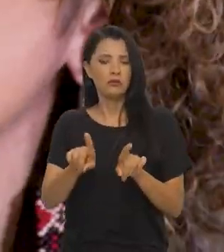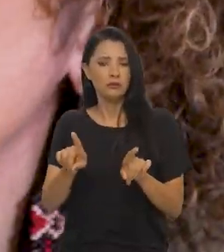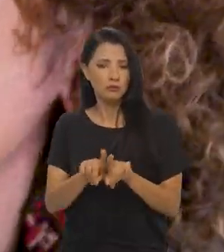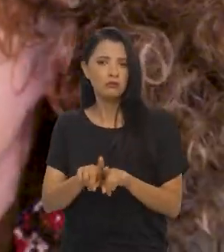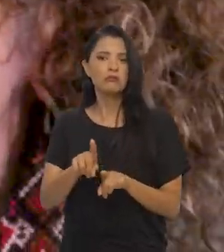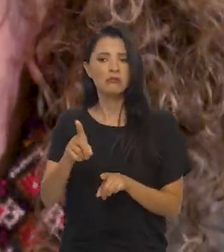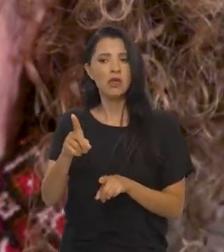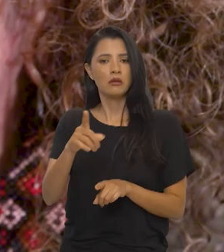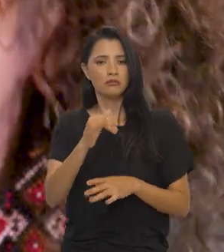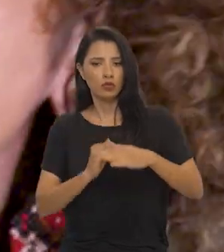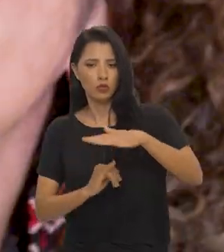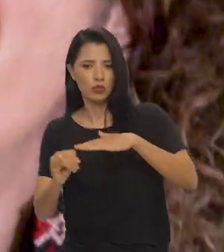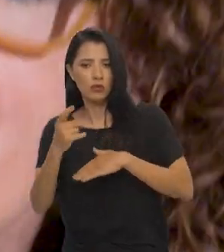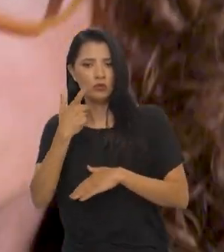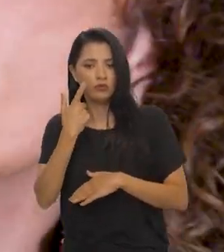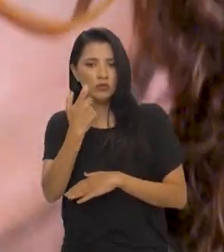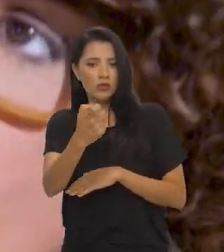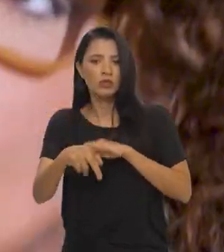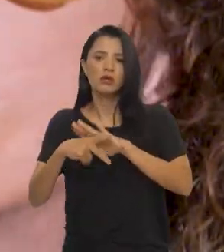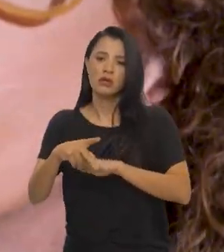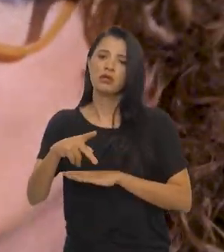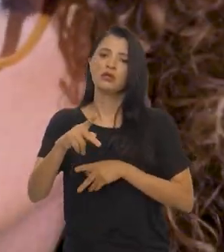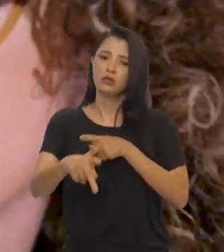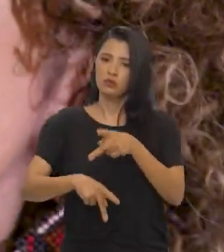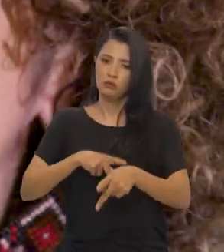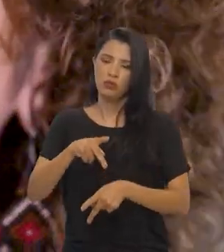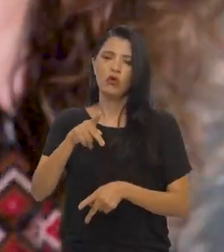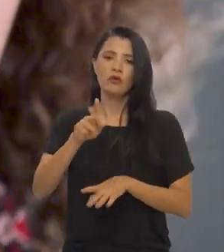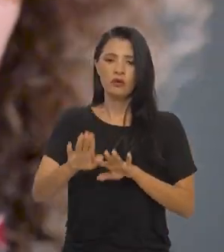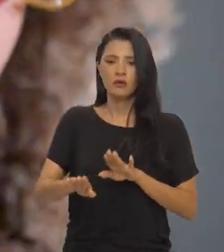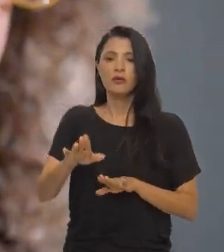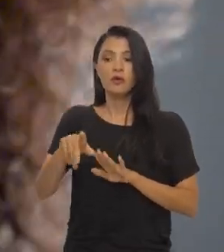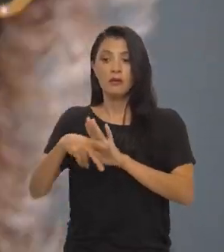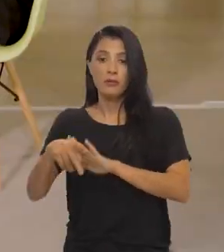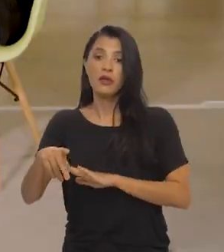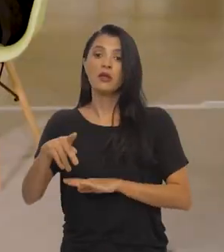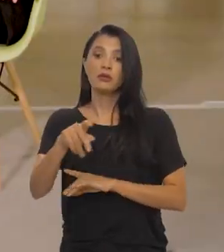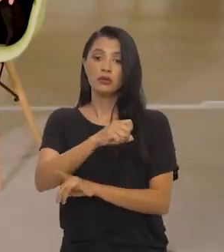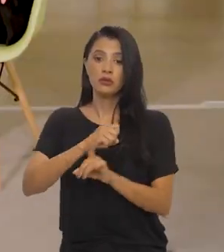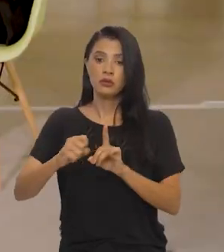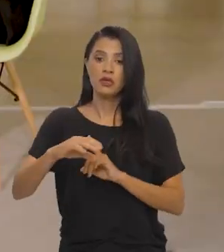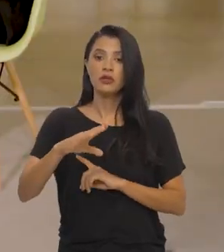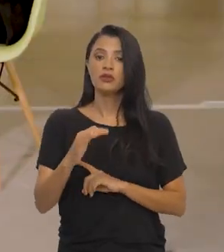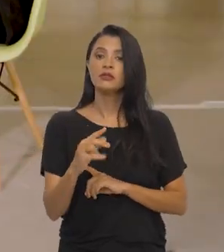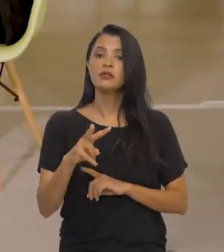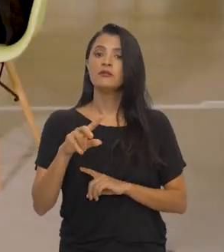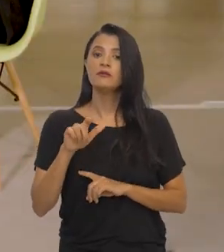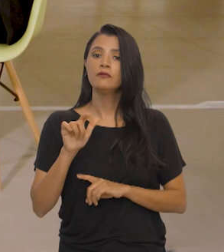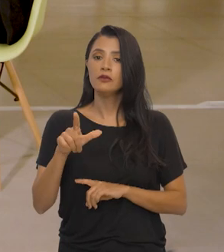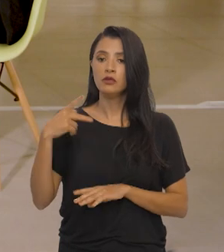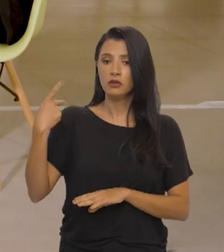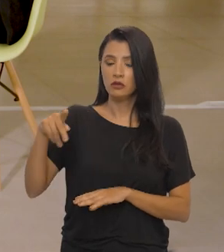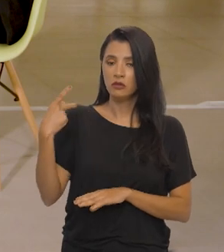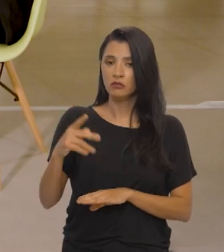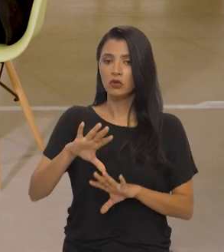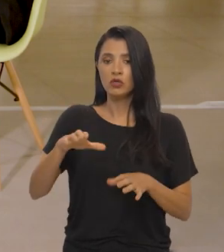mas as instituições de interesse público que muitas vezes são geridas pela sociedade civil. Então, um conjunto